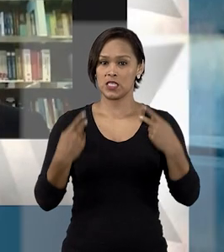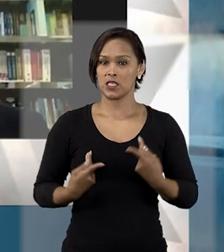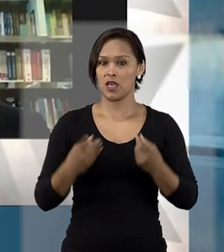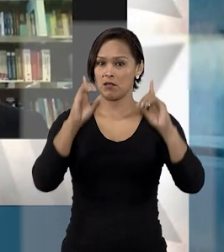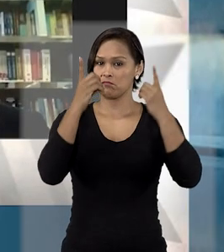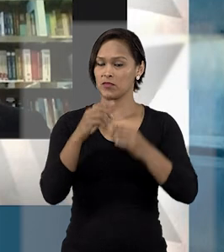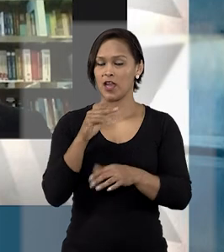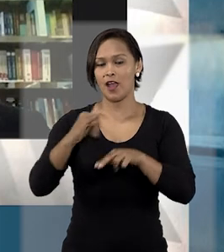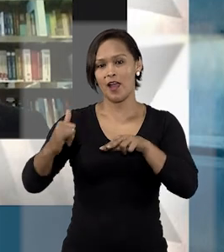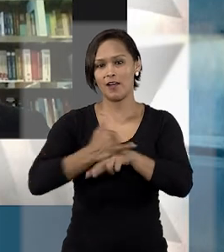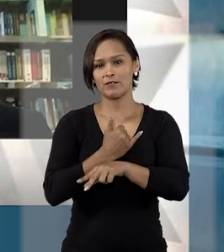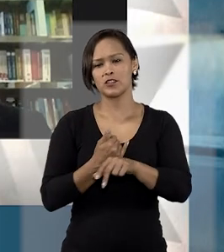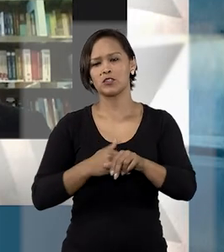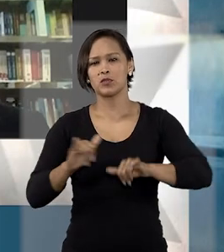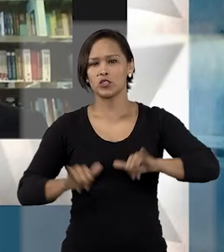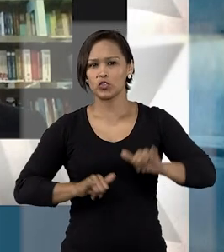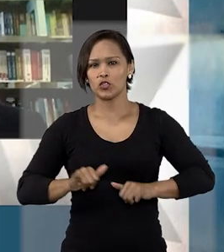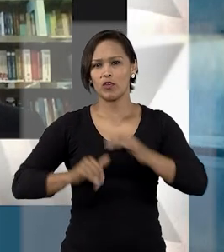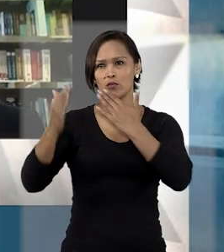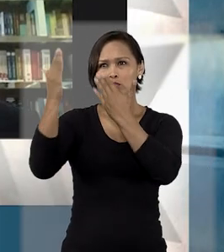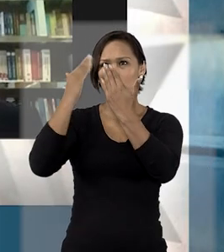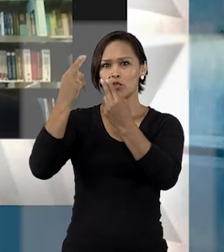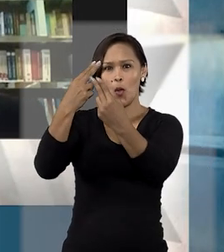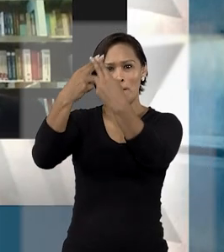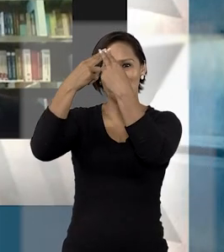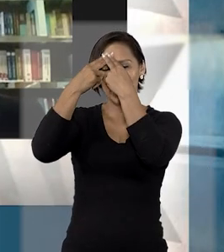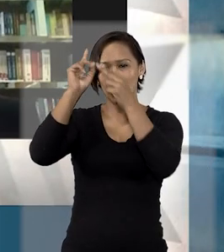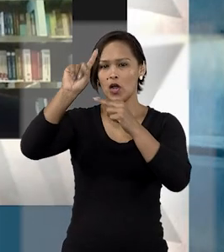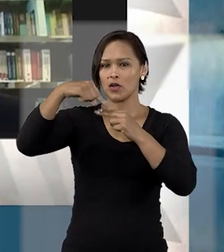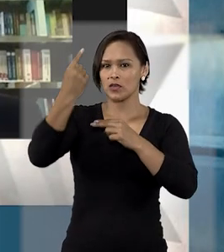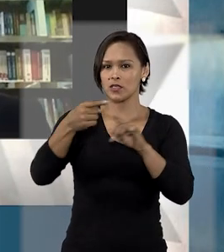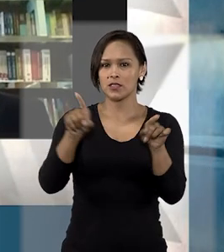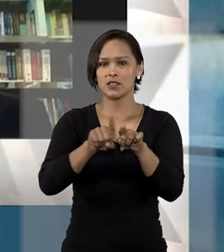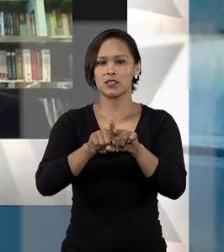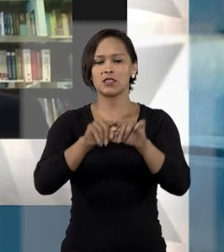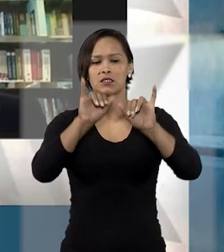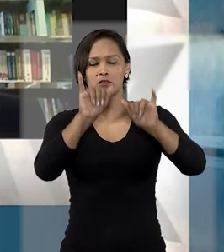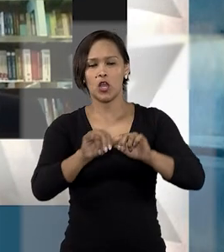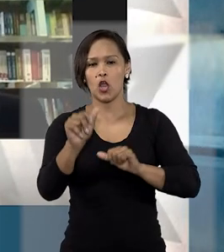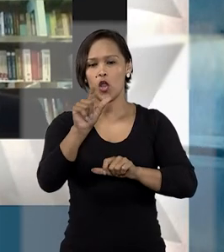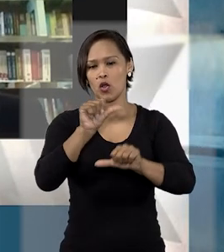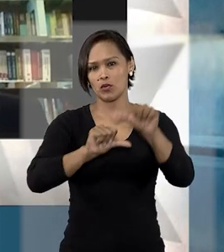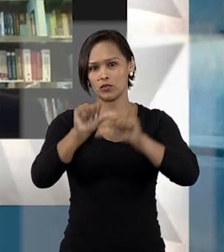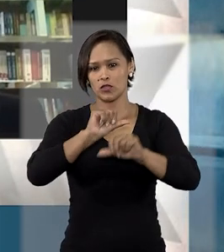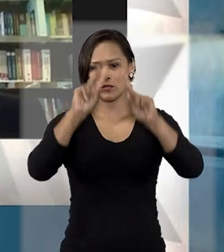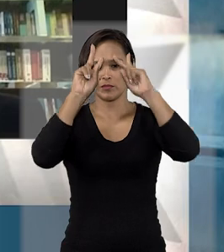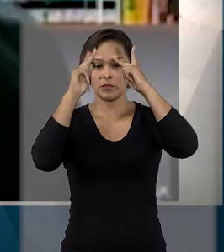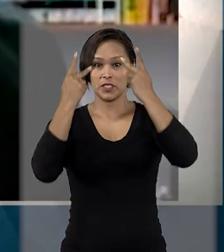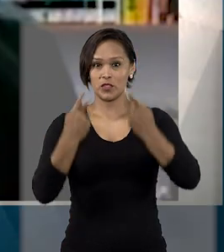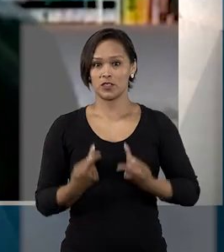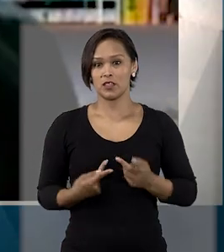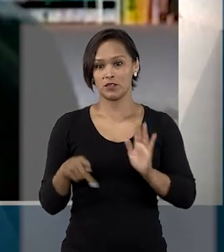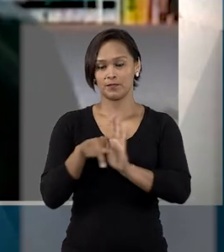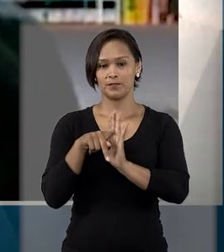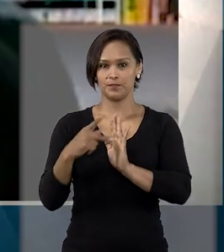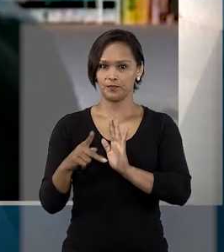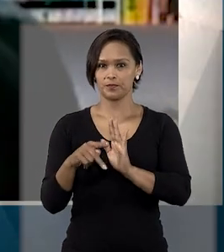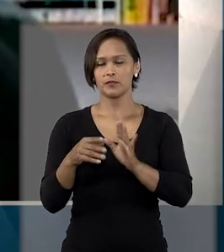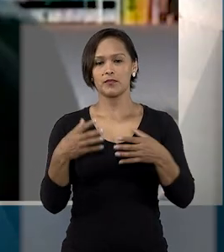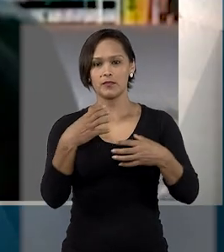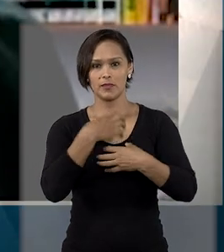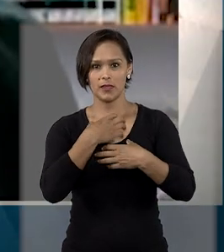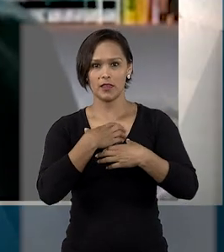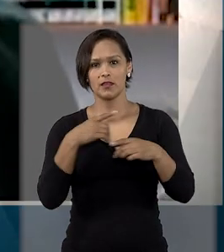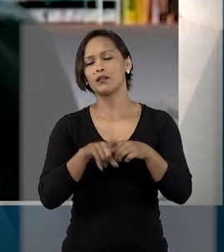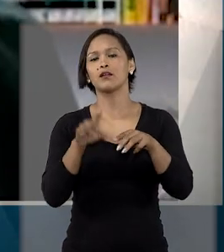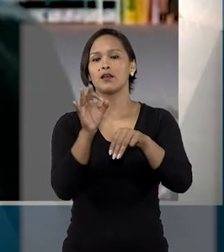vítima sofreu transtorno de estresse pós-traumático, que lhe causou alteração permanente da personalidade. Desta forma, a